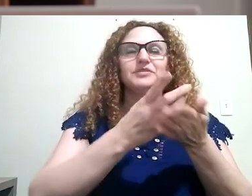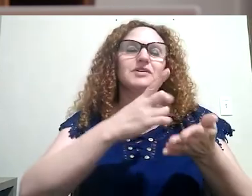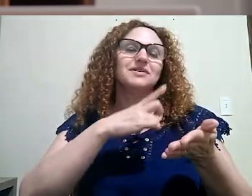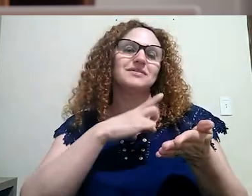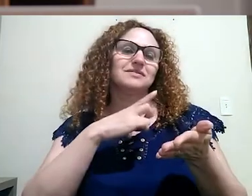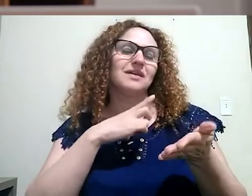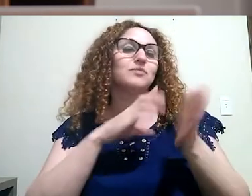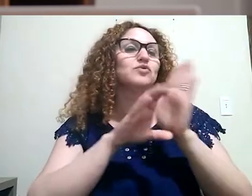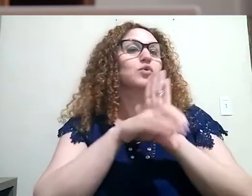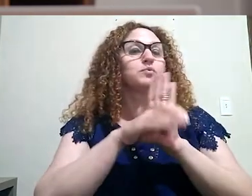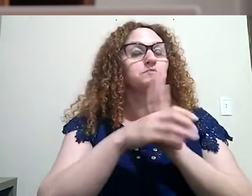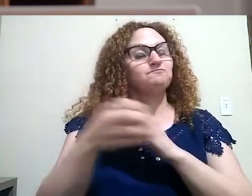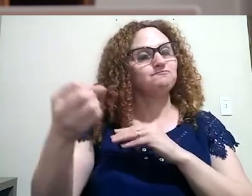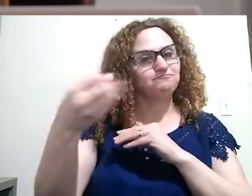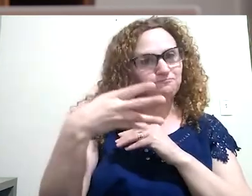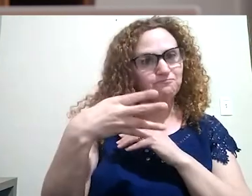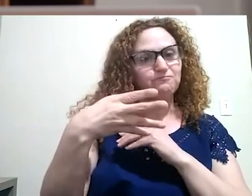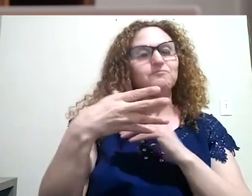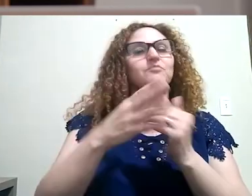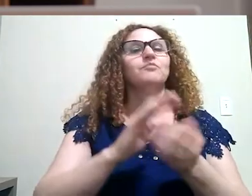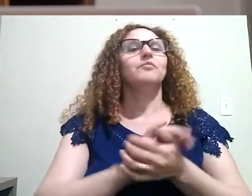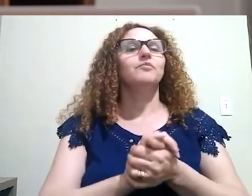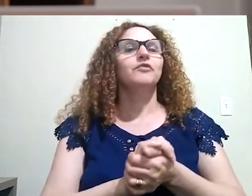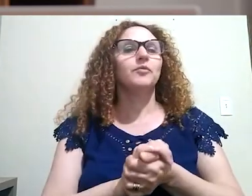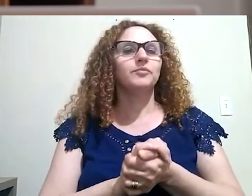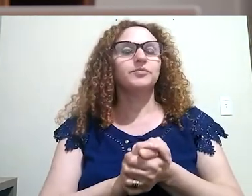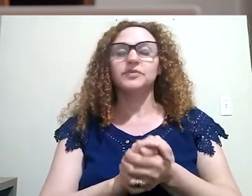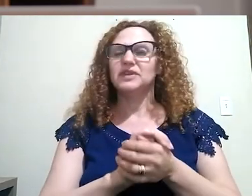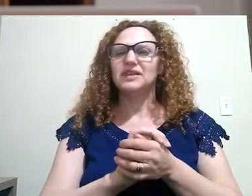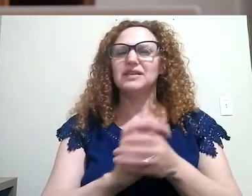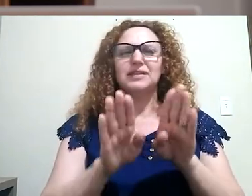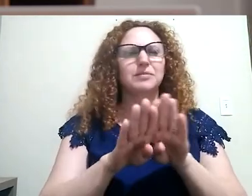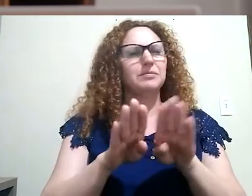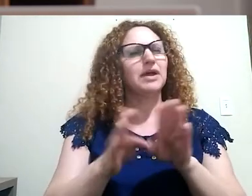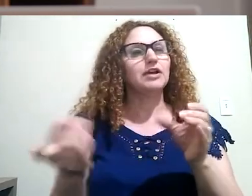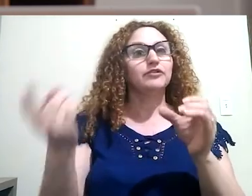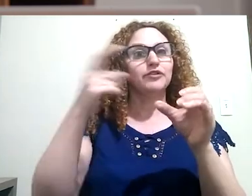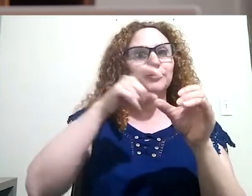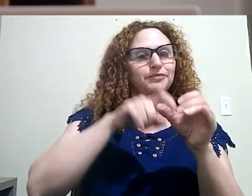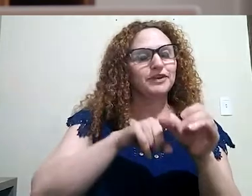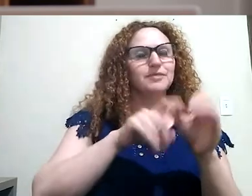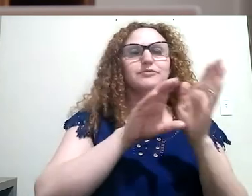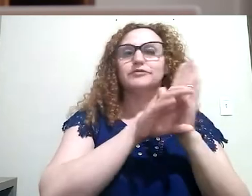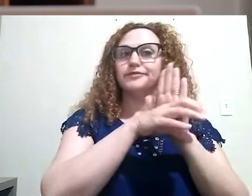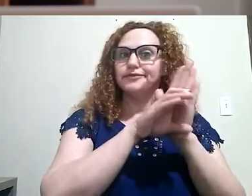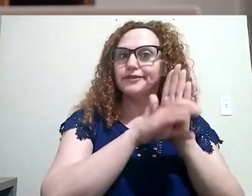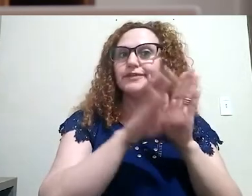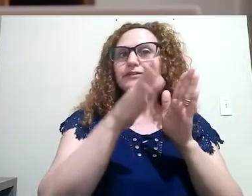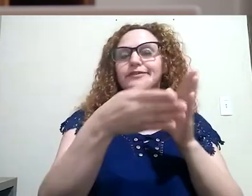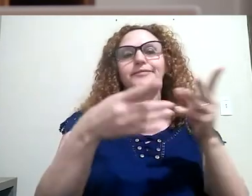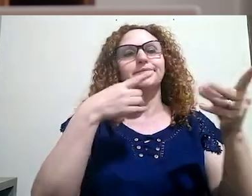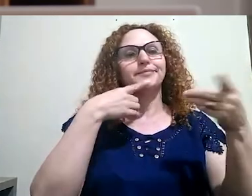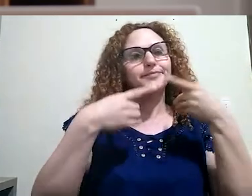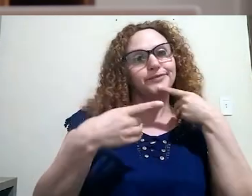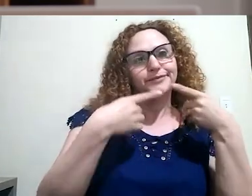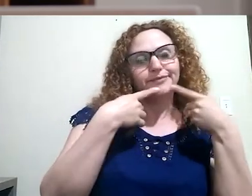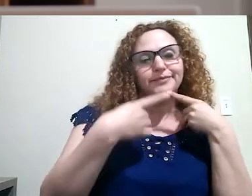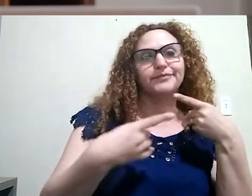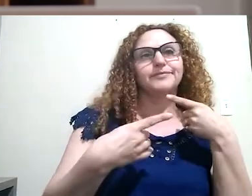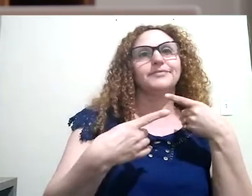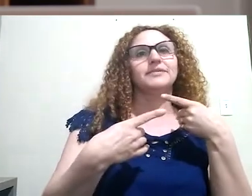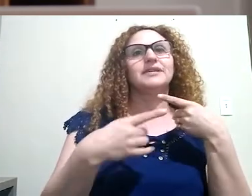trazemos noções e conceitos novos ao mesmo tempo em que retomamos conceitos já discutidos.